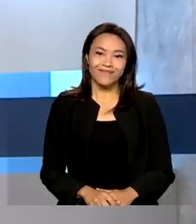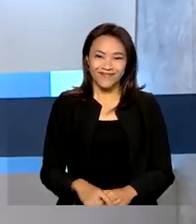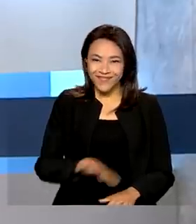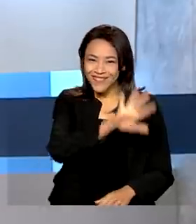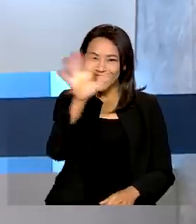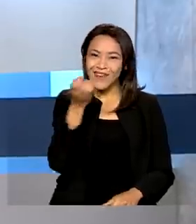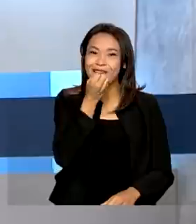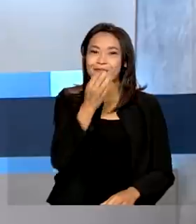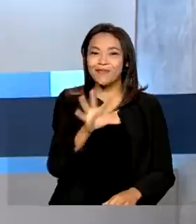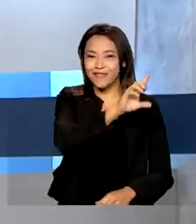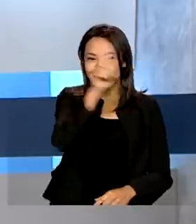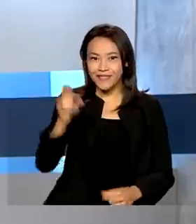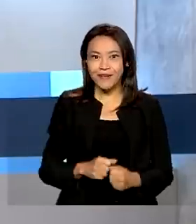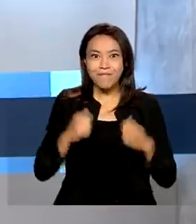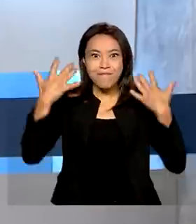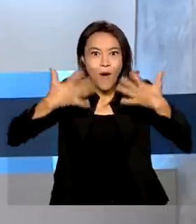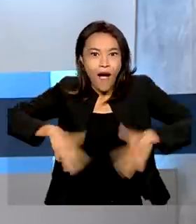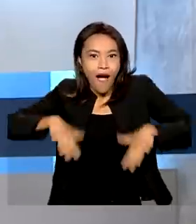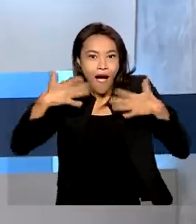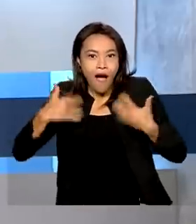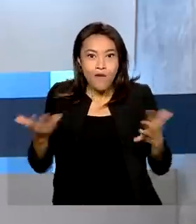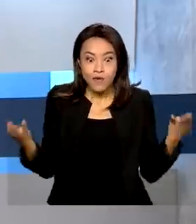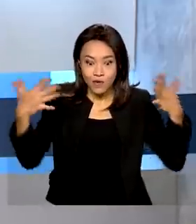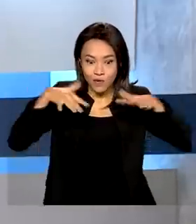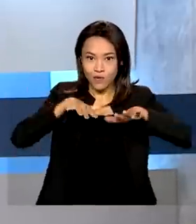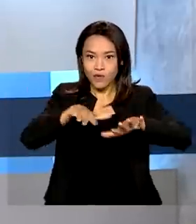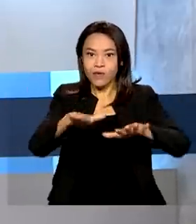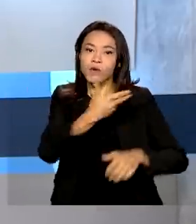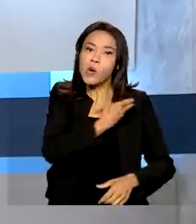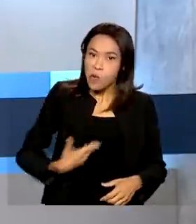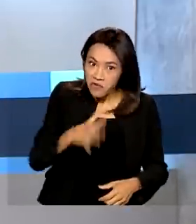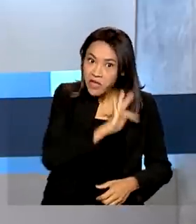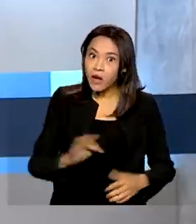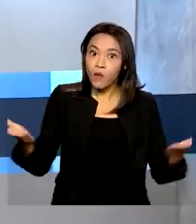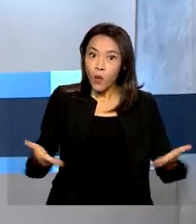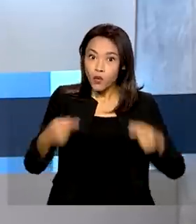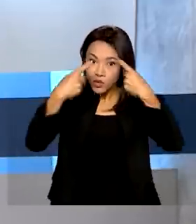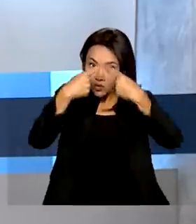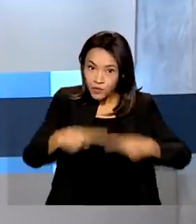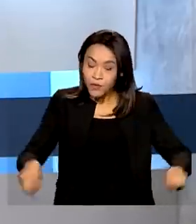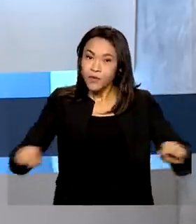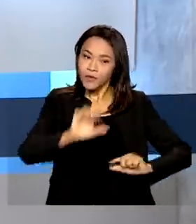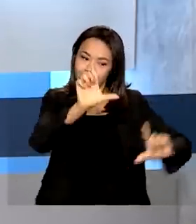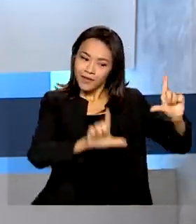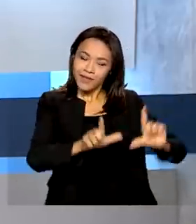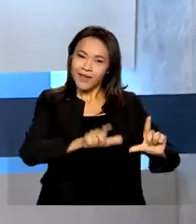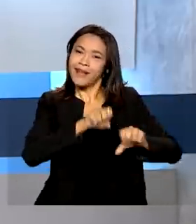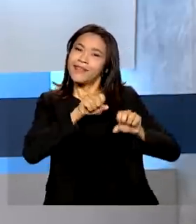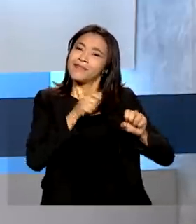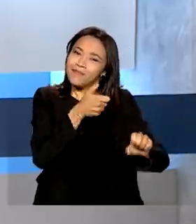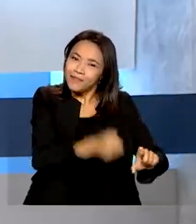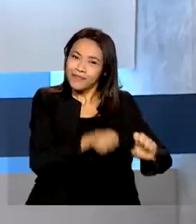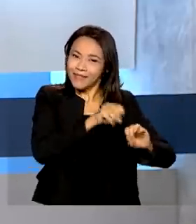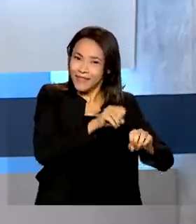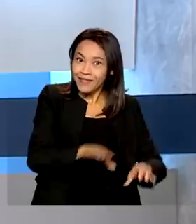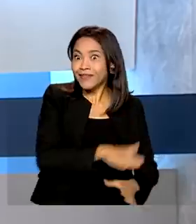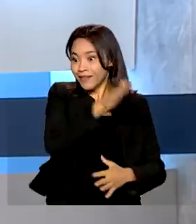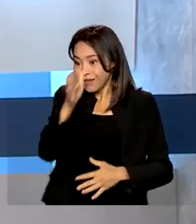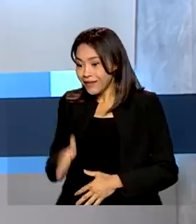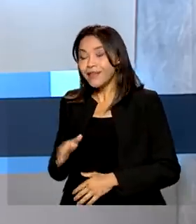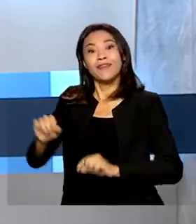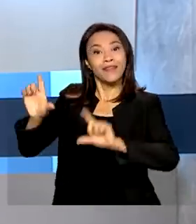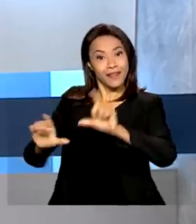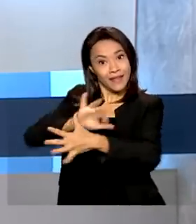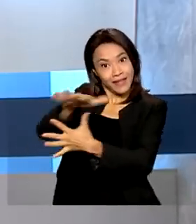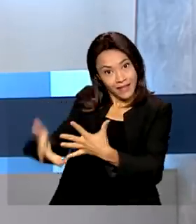Olá, bom dia! Mais inclusão. Governo Federal lança hoje canal Educação e canal Libras em TV aberta, TV